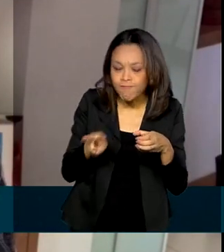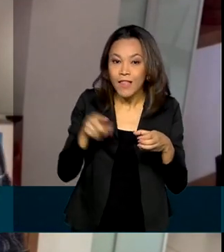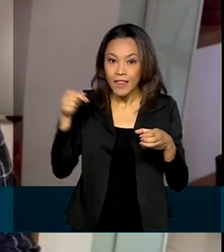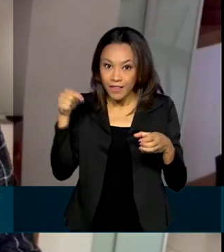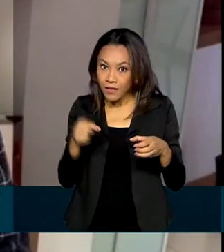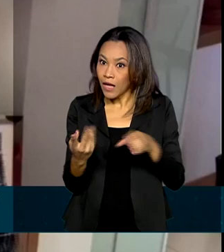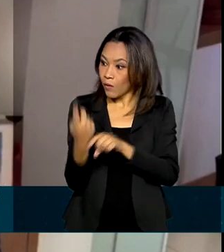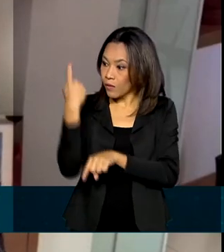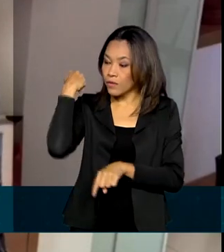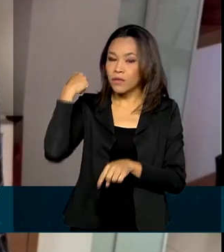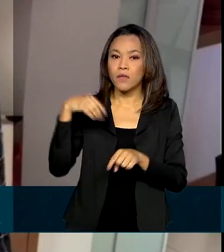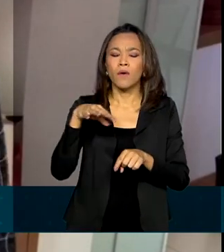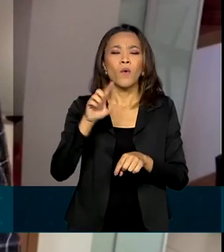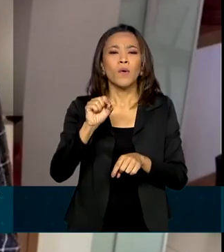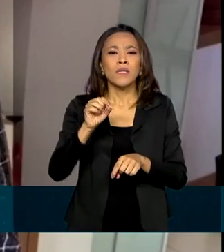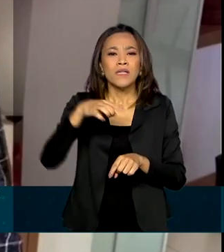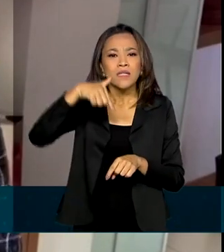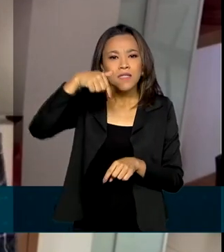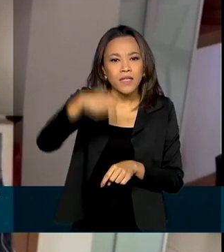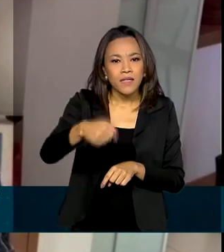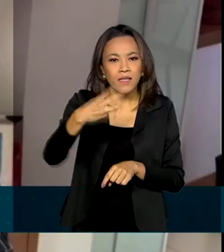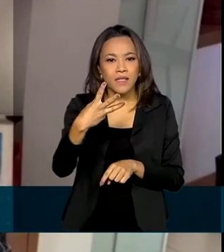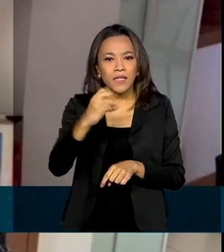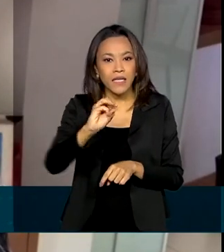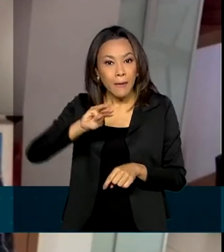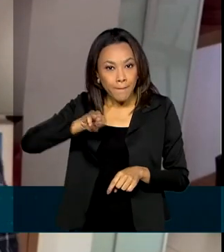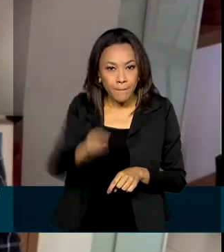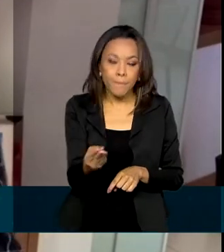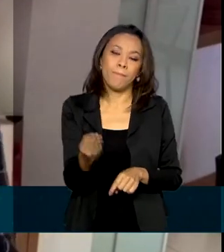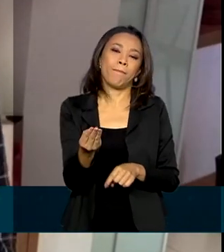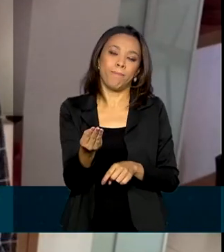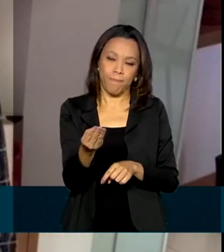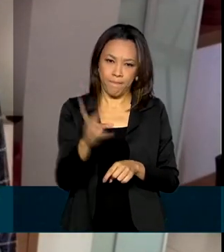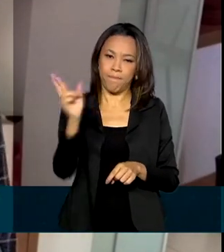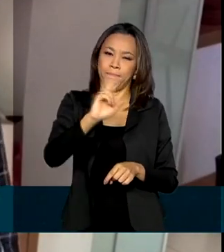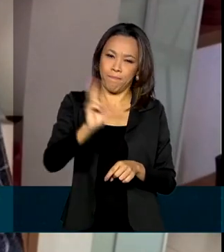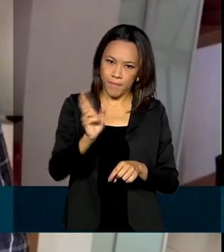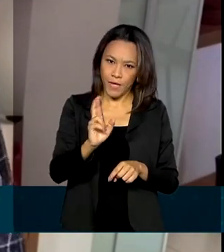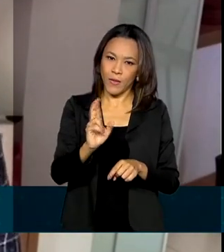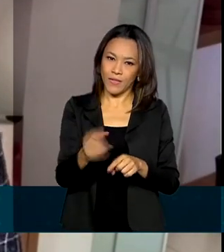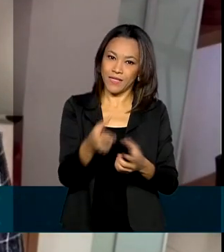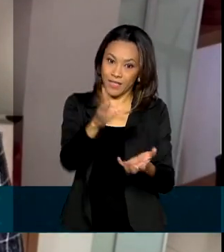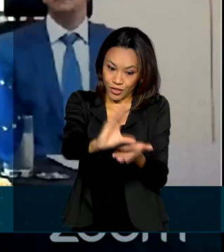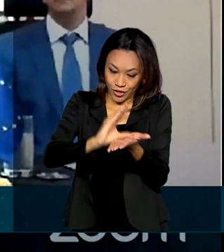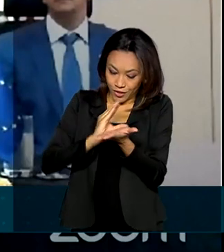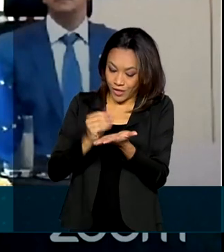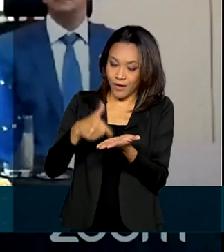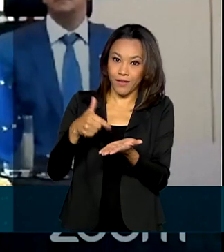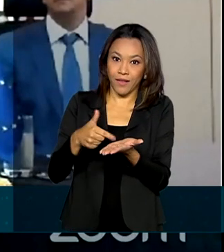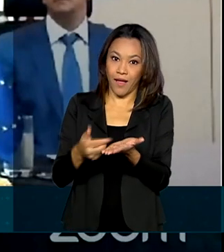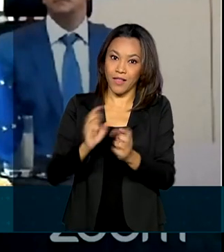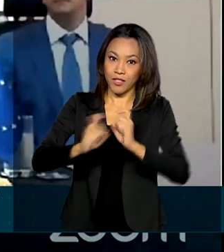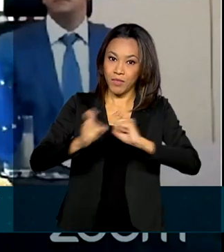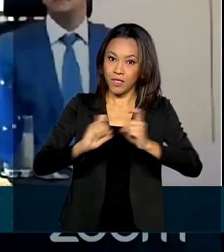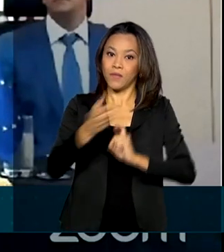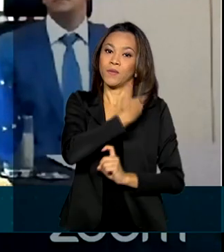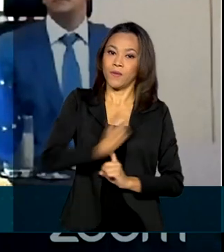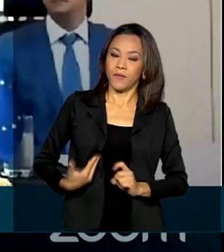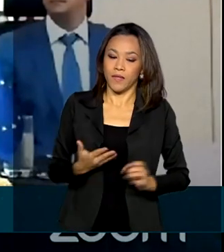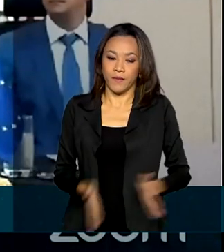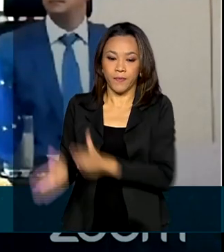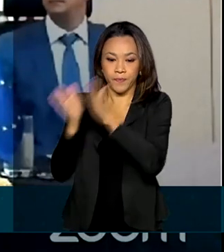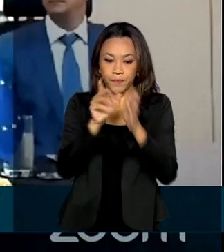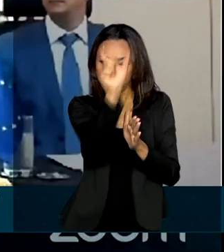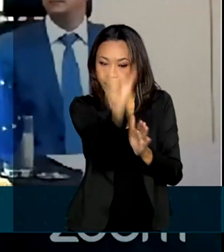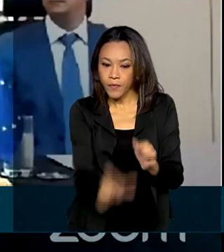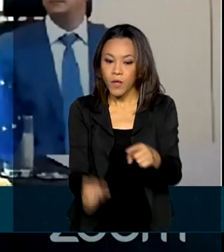caso, são 730 milhões de reais sob custódia do governo. Para o ministro da Justiça,